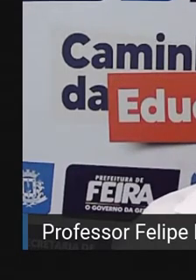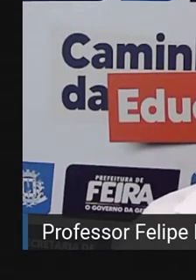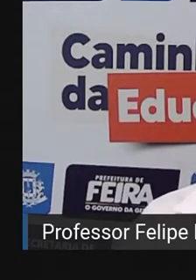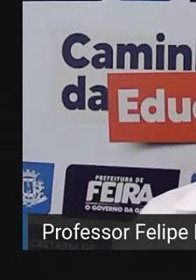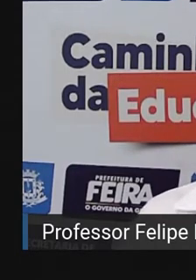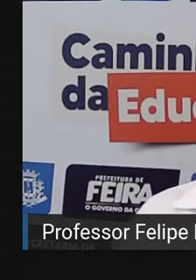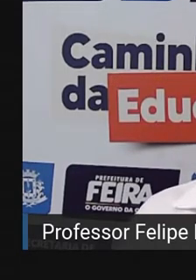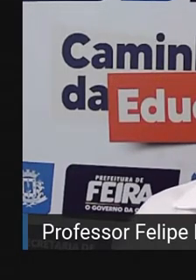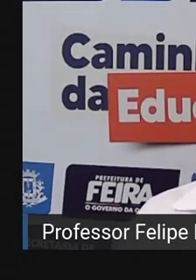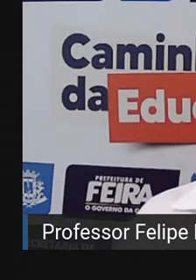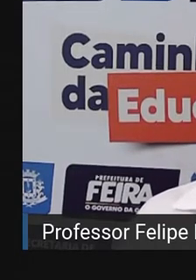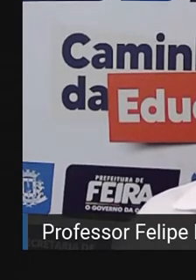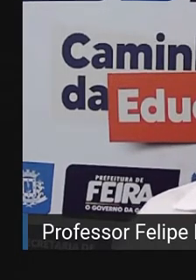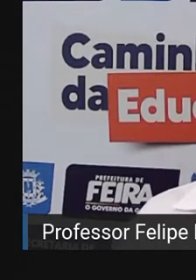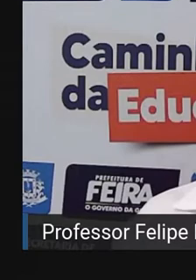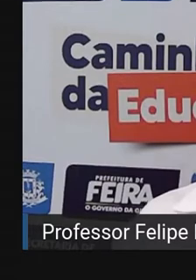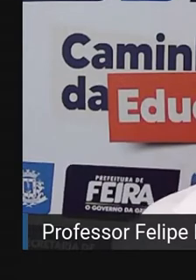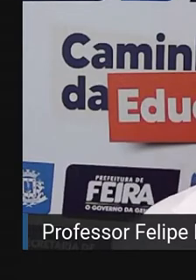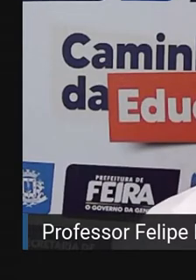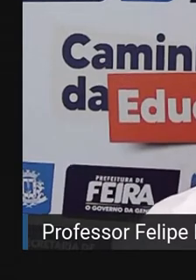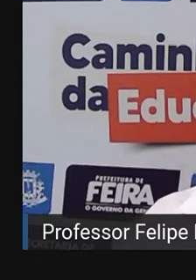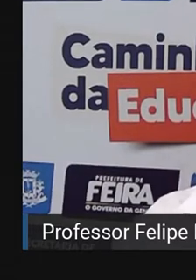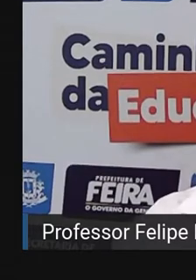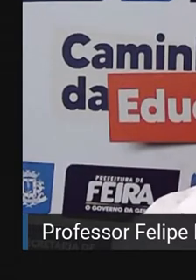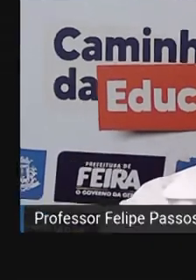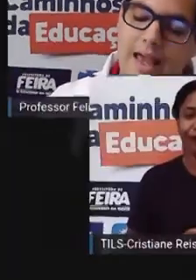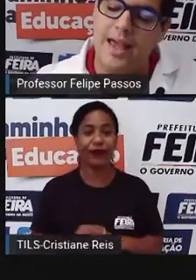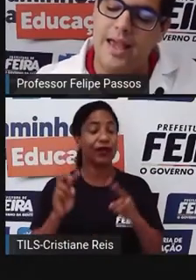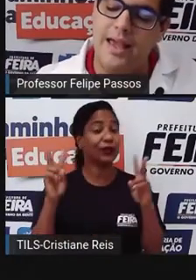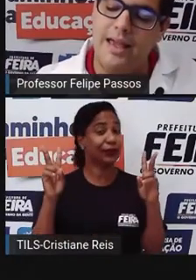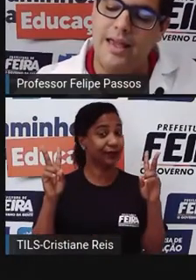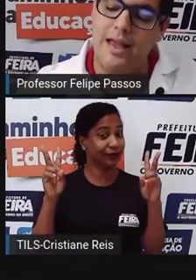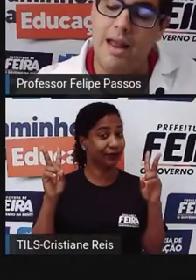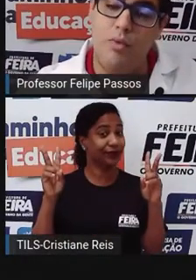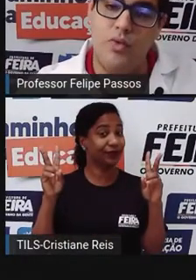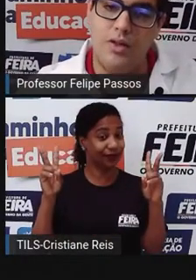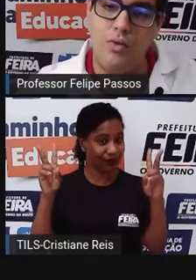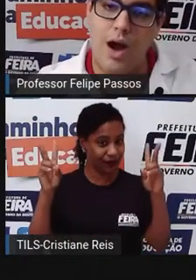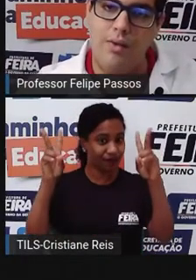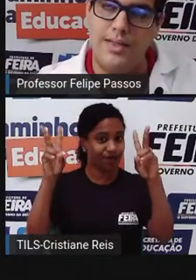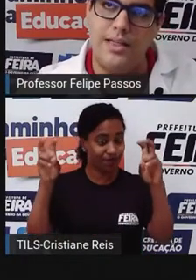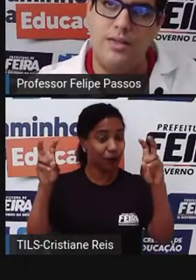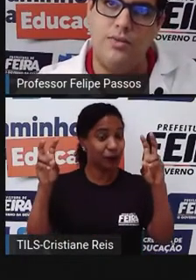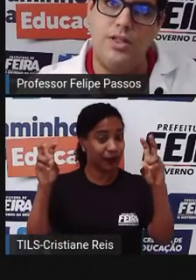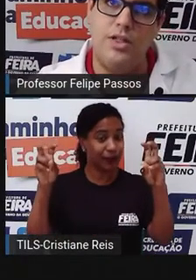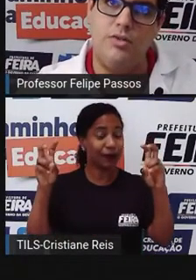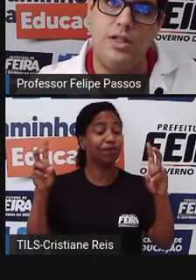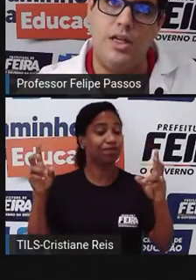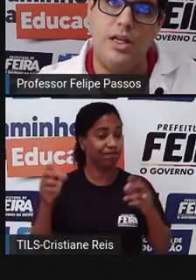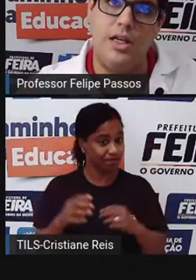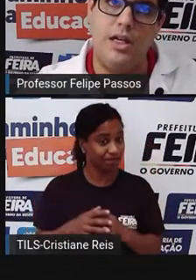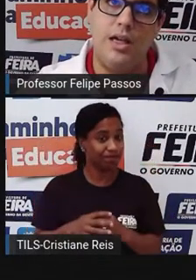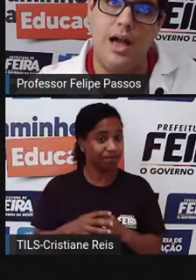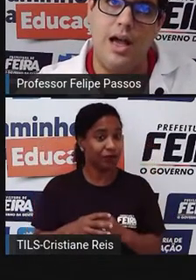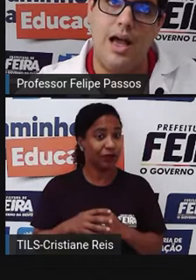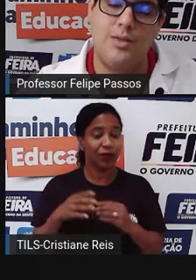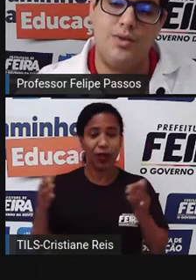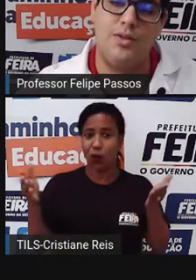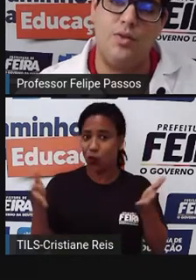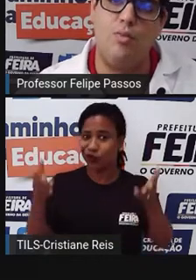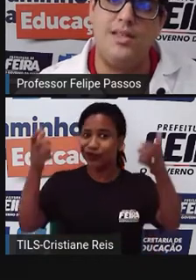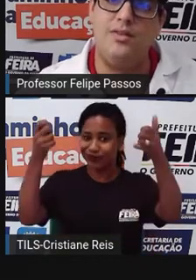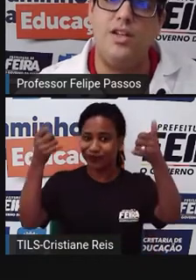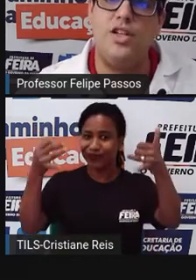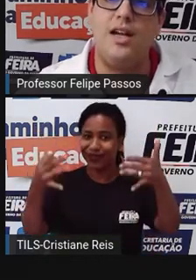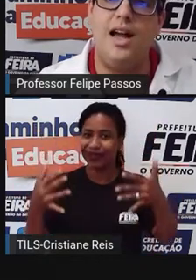Educação. O tema de hoje é muito atual, no sentido de que as